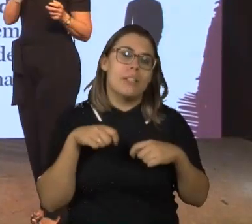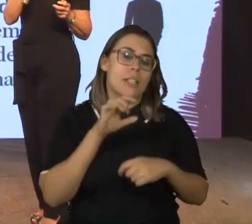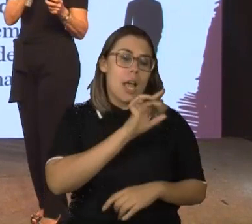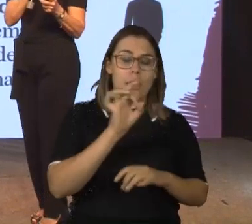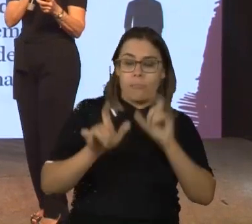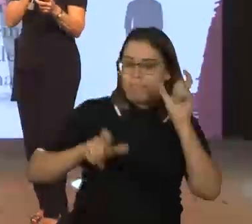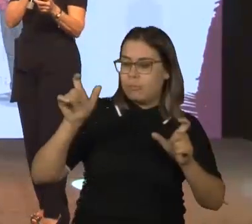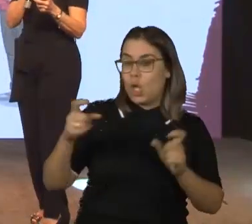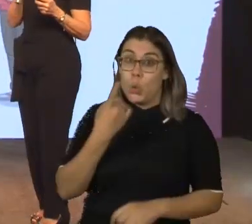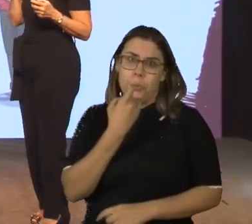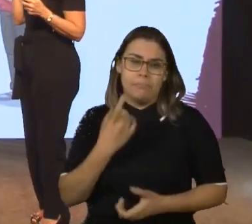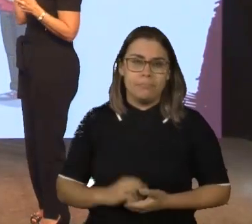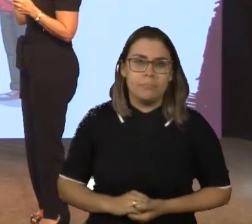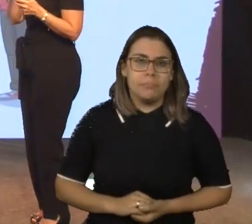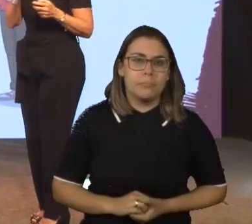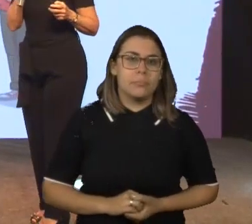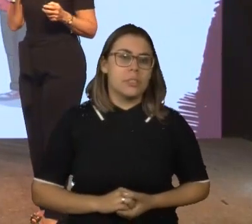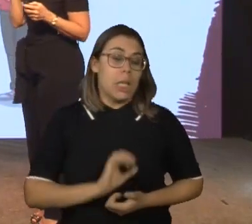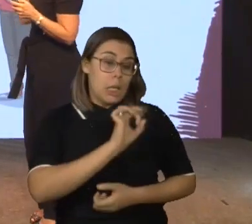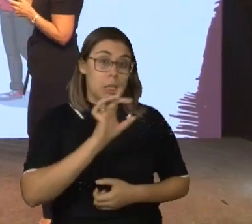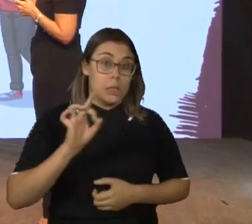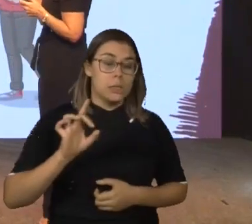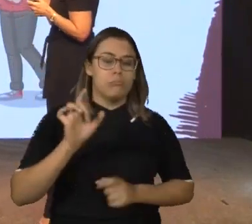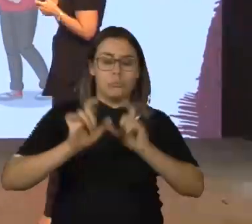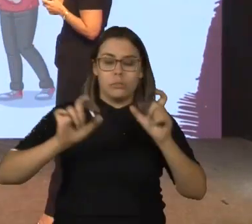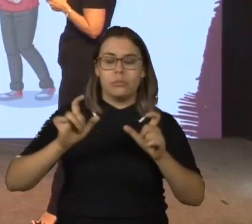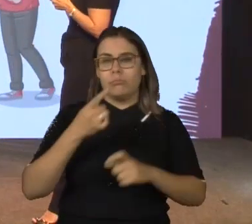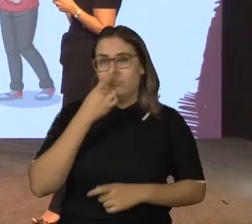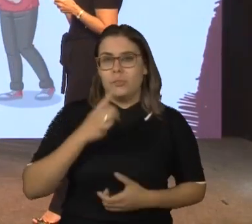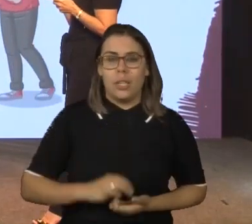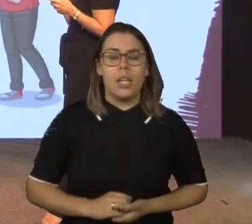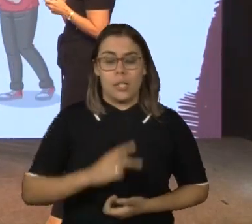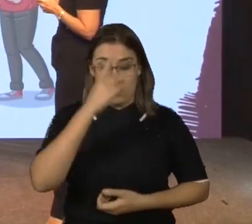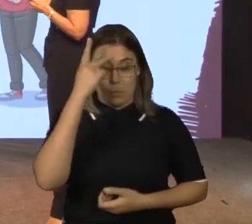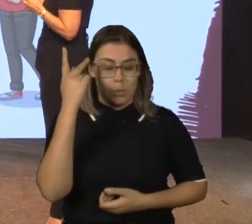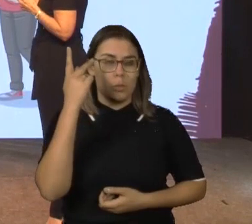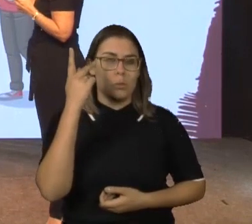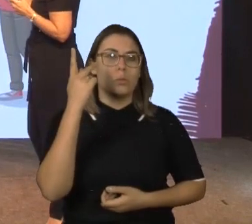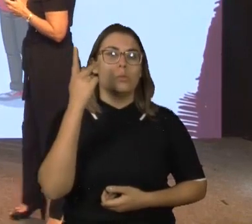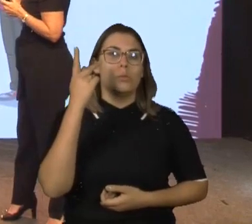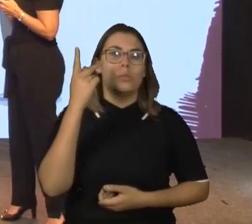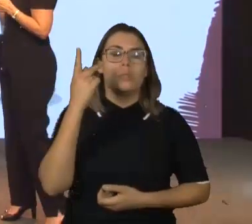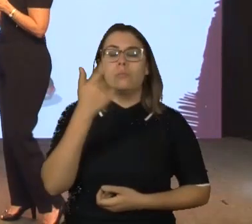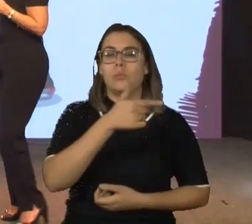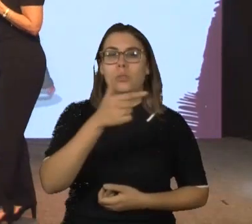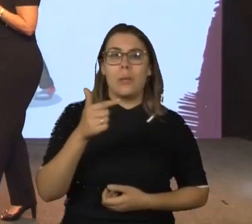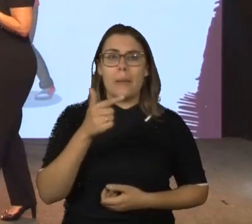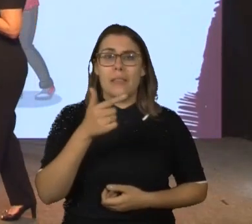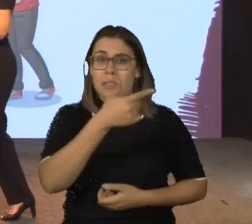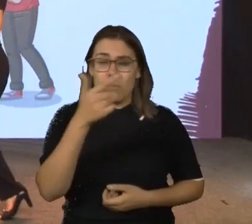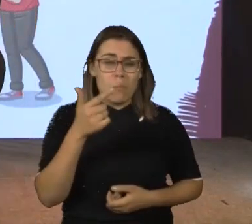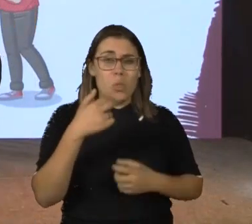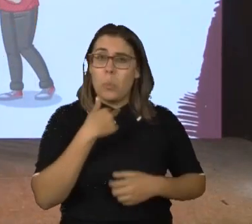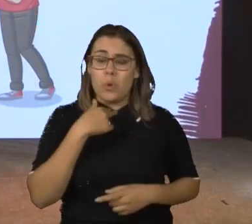um, cada ser humano, com as suas características. As pessoas com T21 são infertes. Mito.